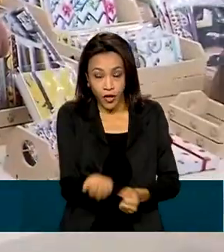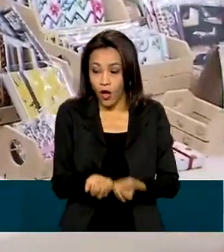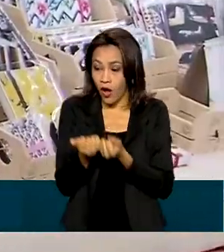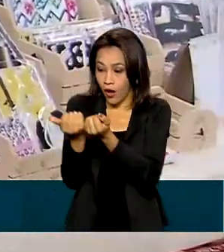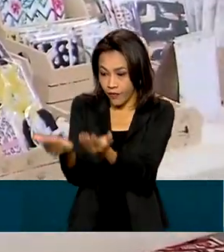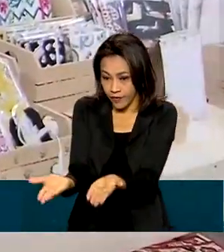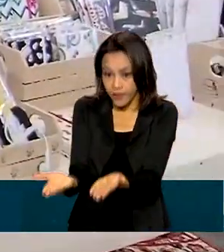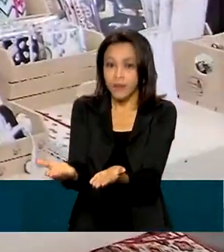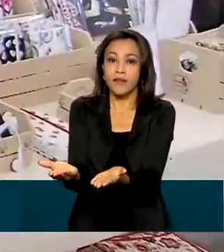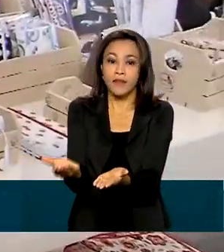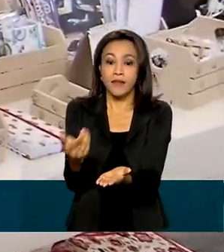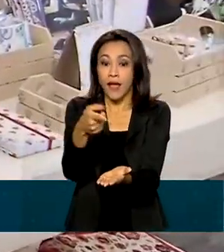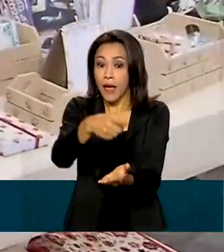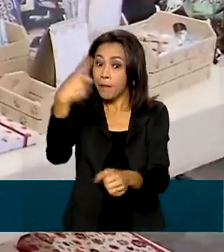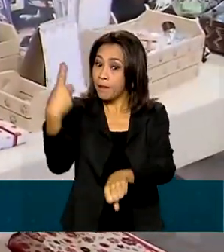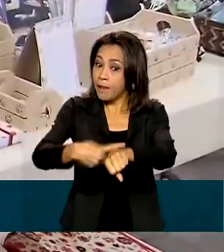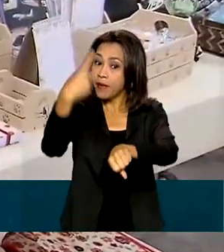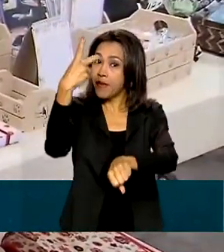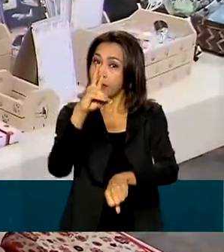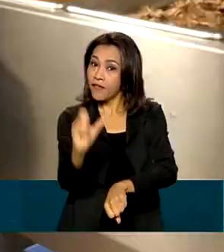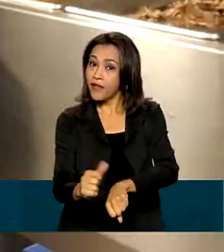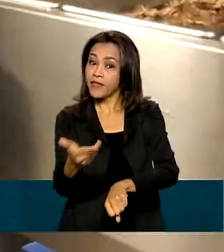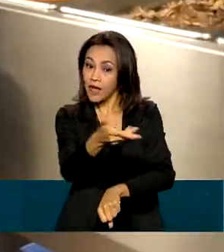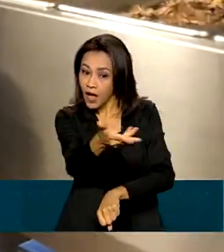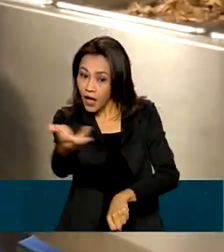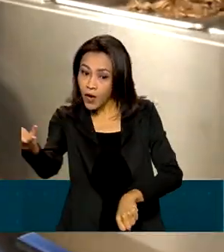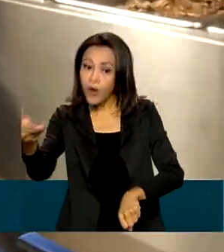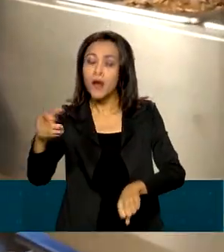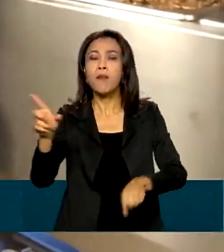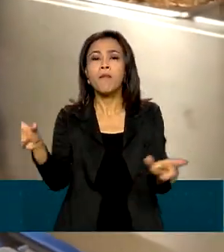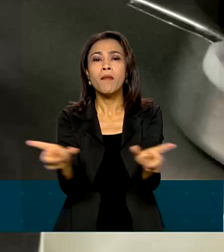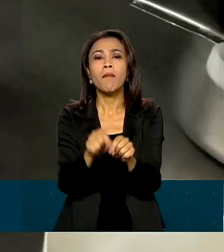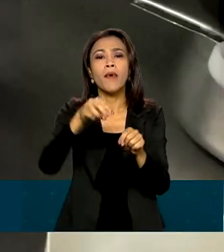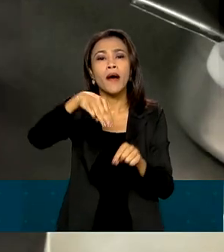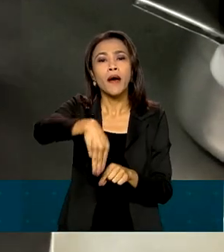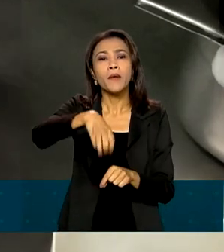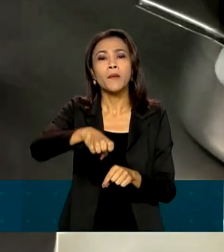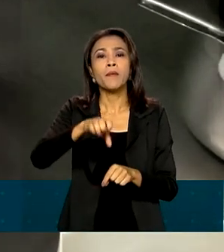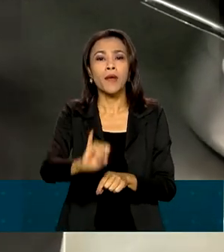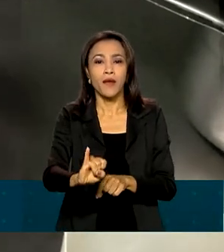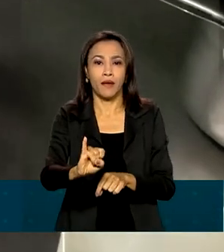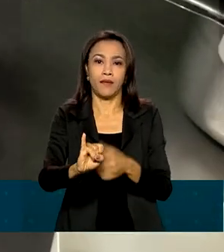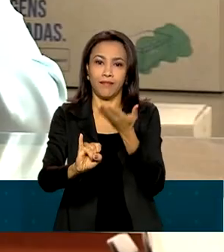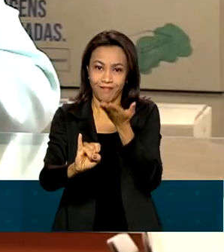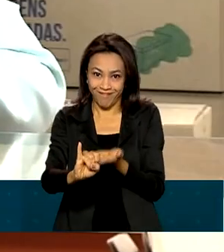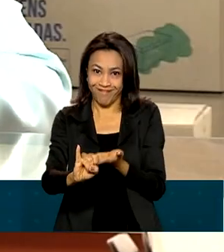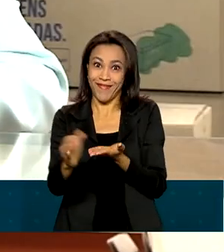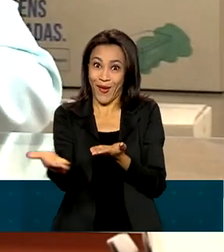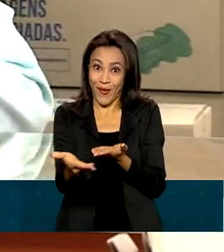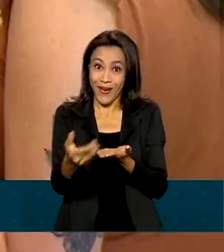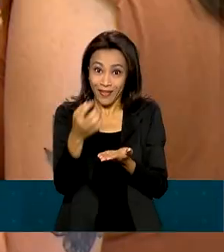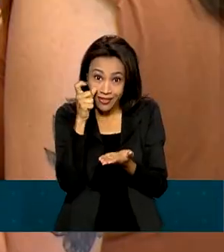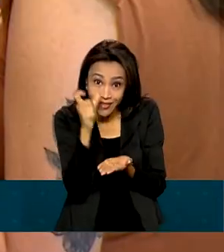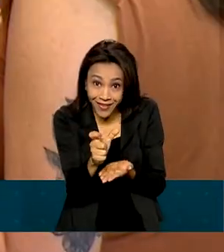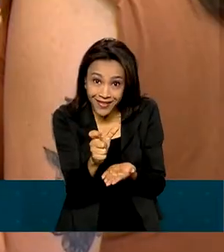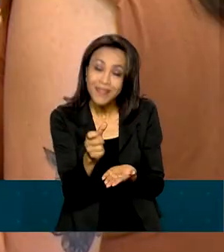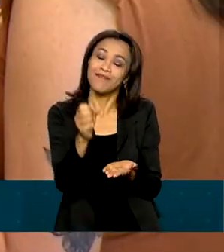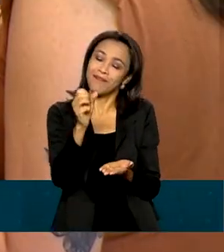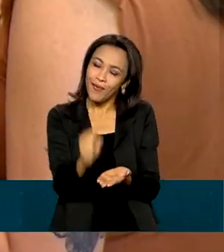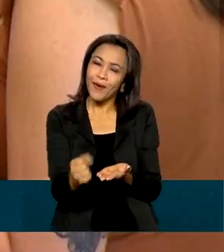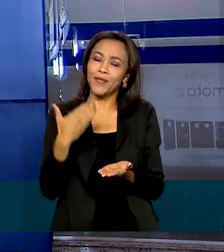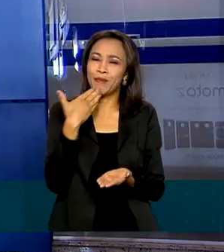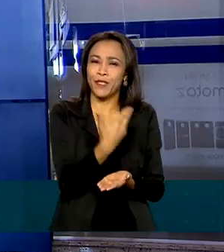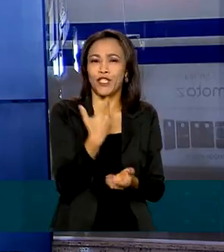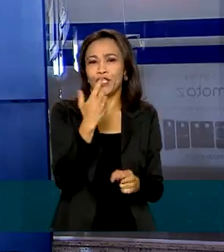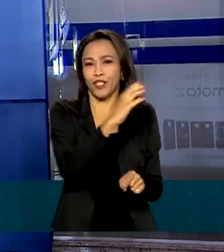agora é a primeira vez que será disponibilizado para o microempreendedor individual, o MEI. Os interessados podem pedir